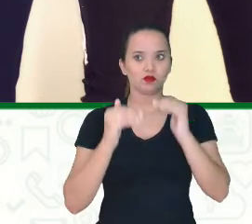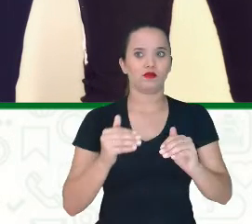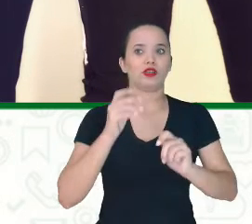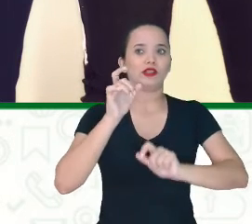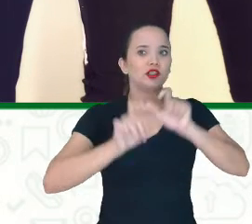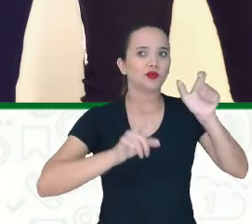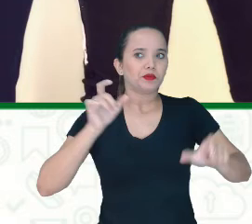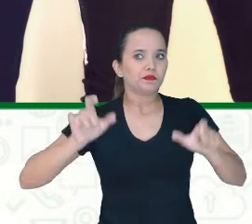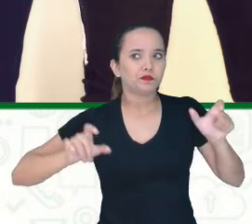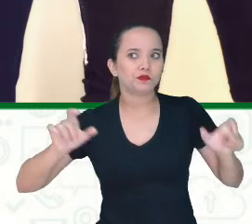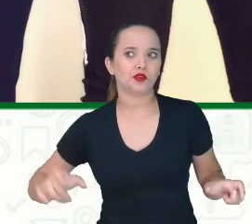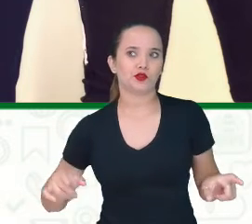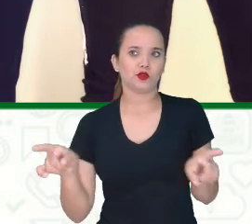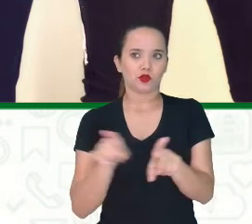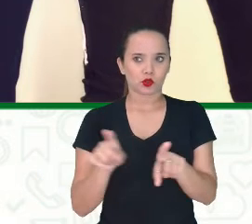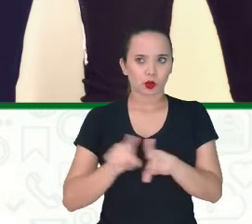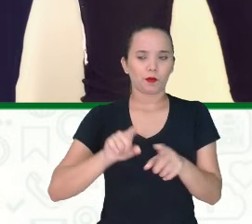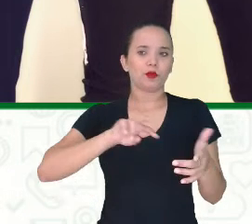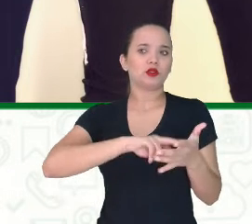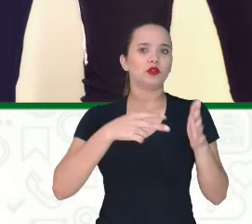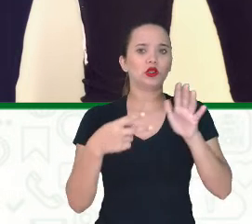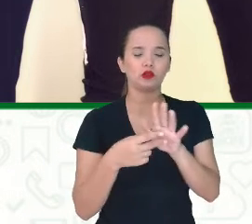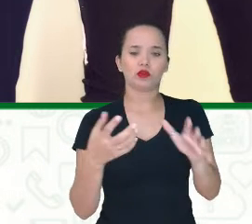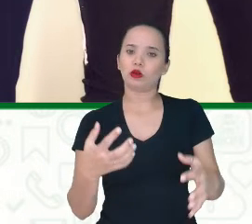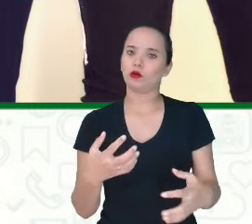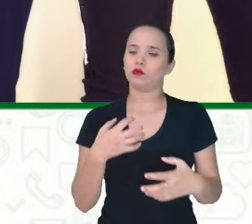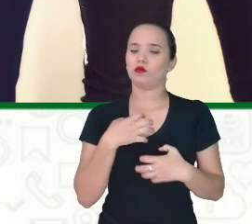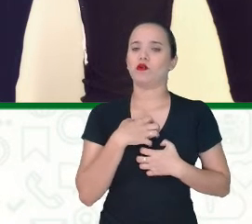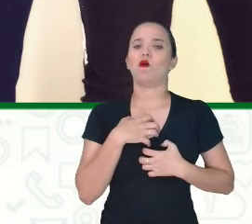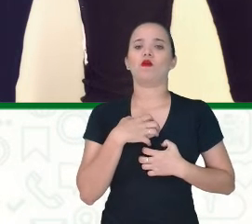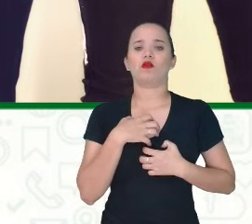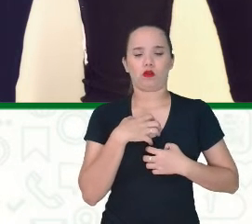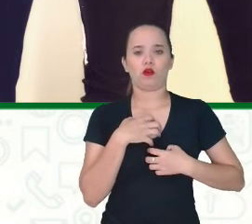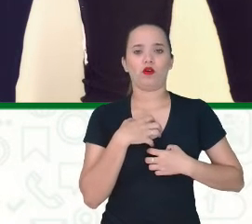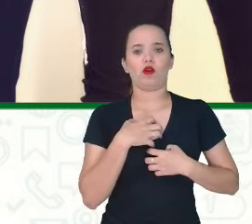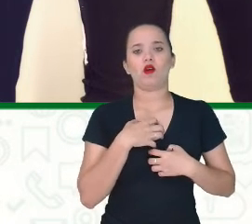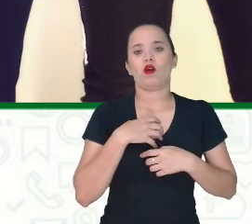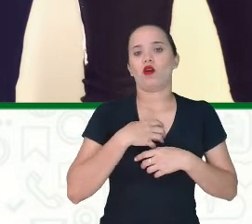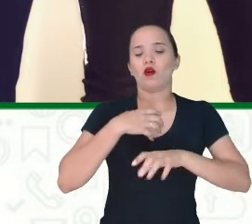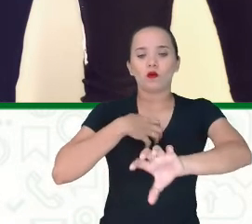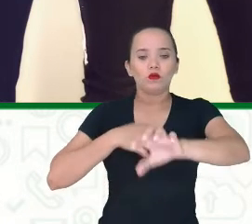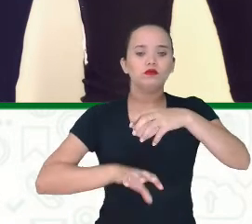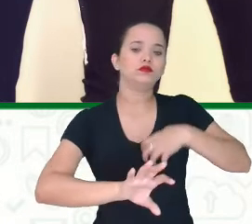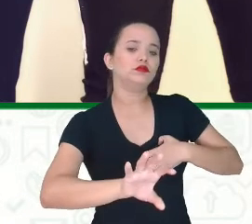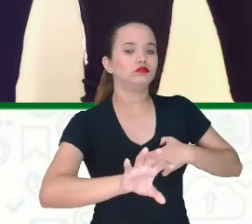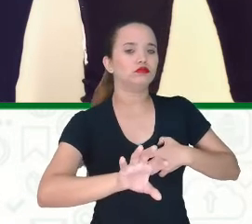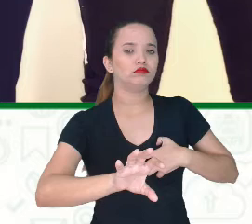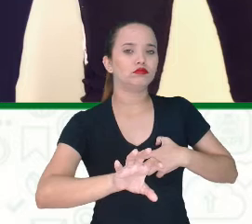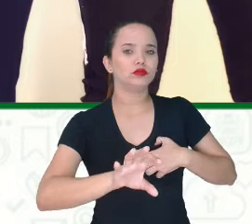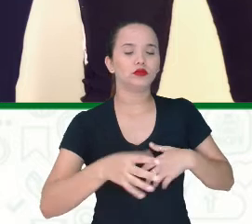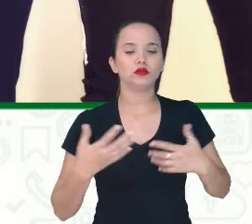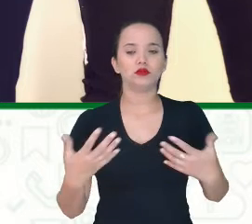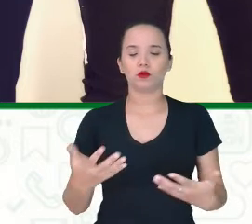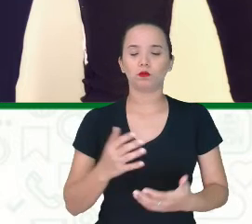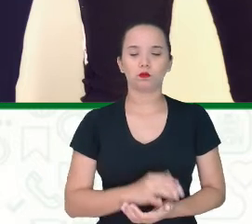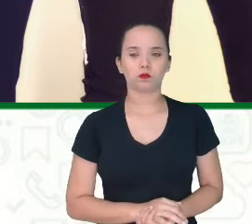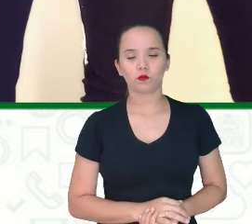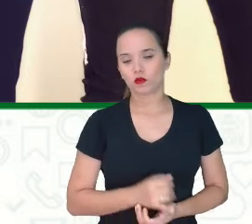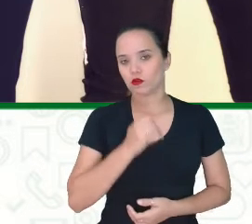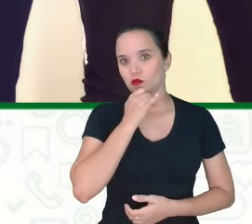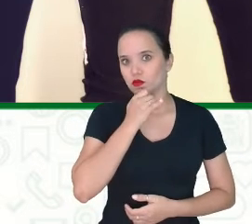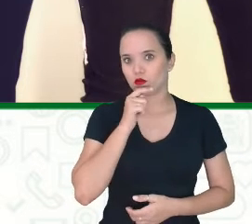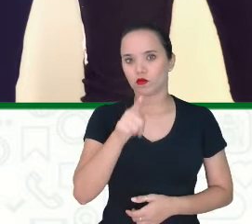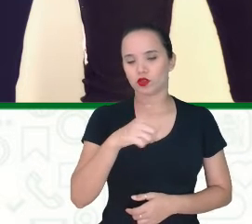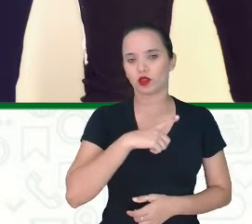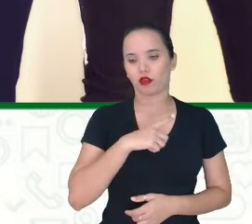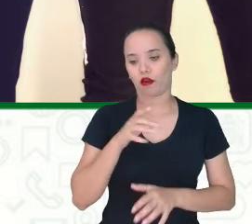Também Significa sentir O que eles Sentem Então Por exemplo Você está ali Fazendo